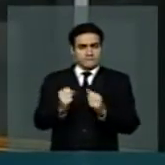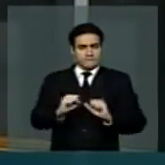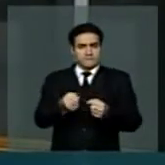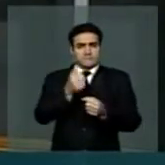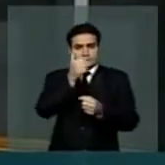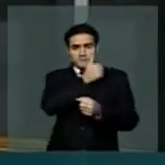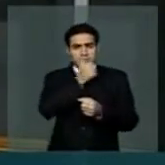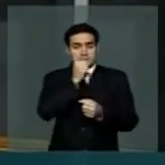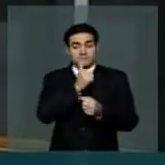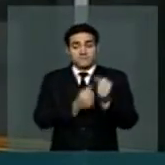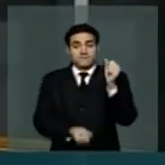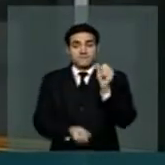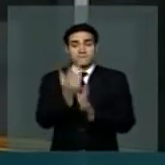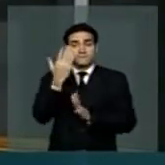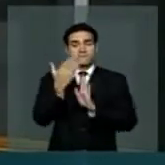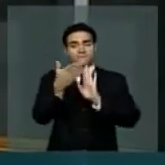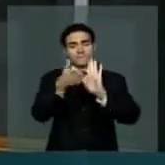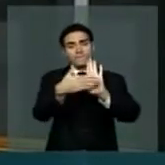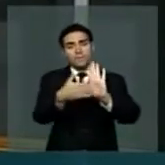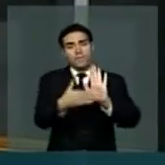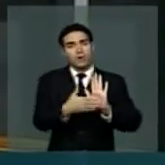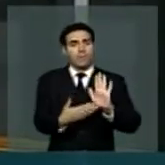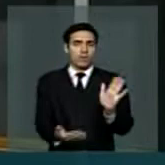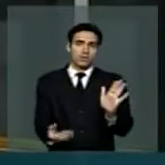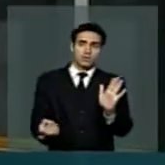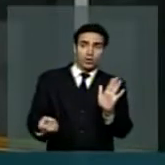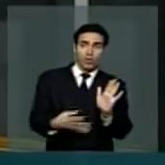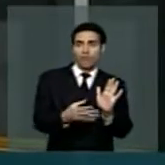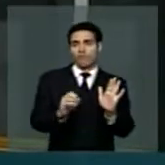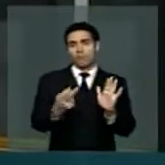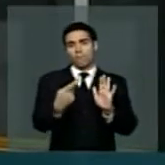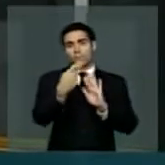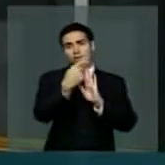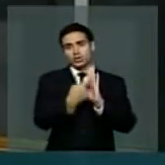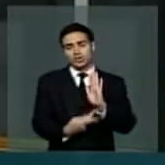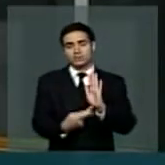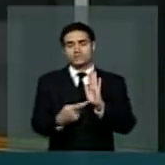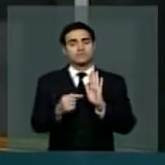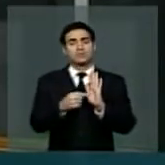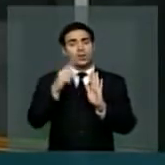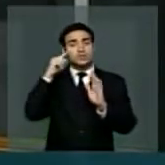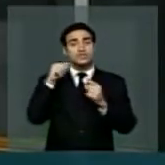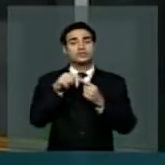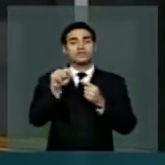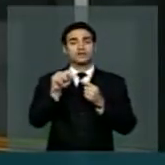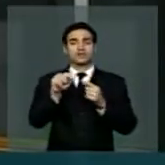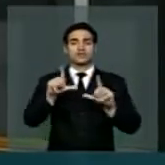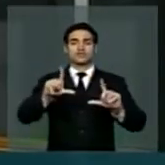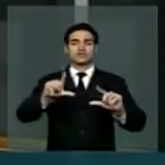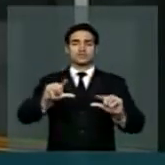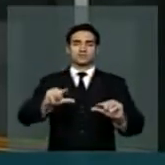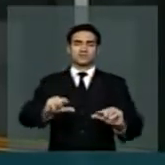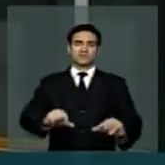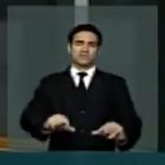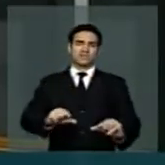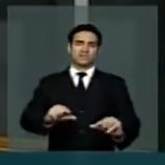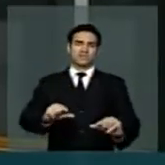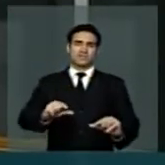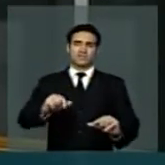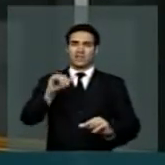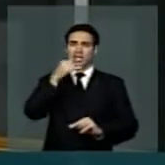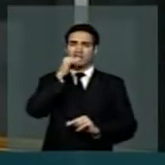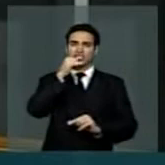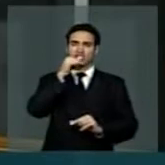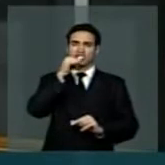mecanismos, proposituras, visando reduzir os altos custos da energia no Brasil.